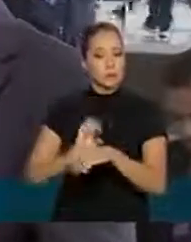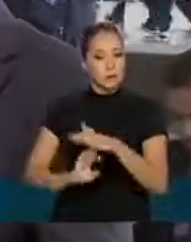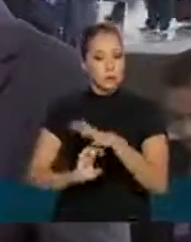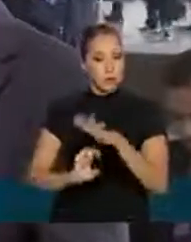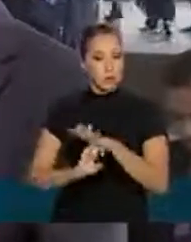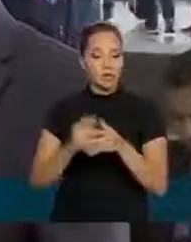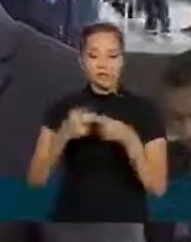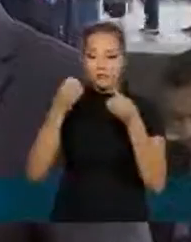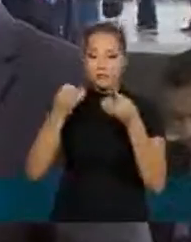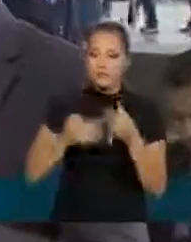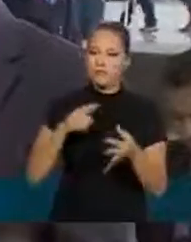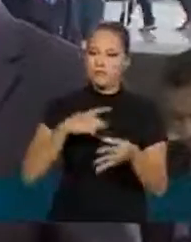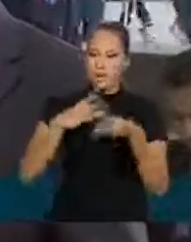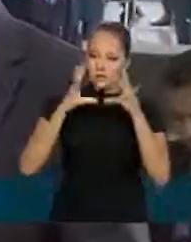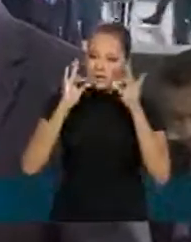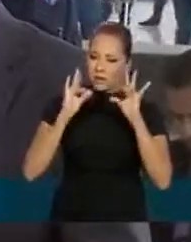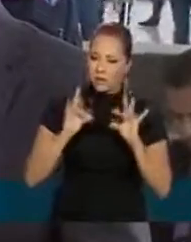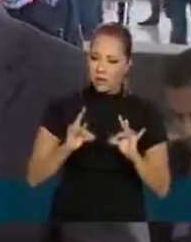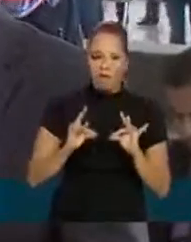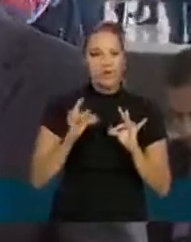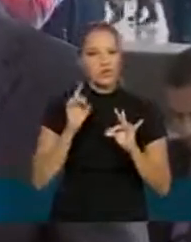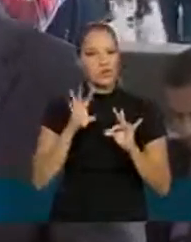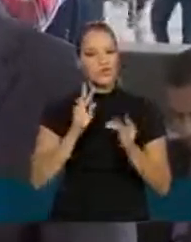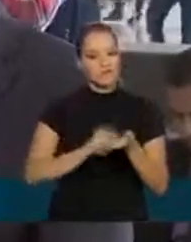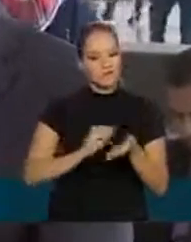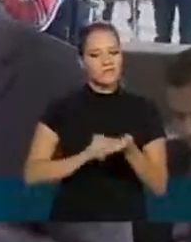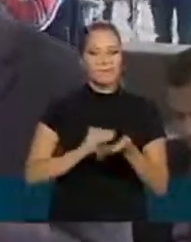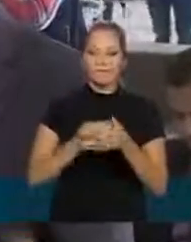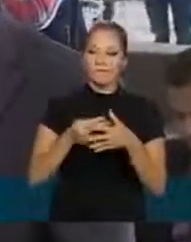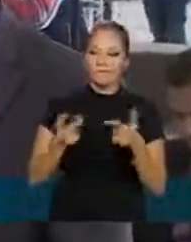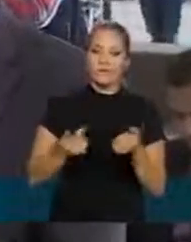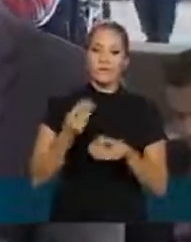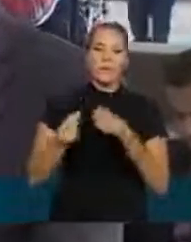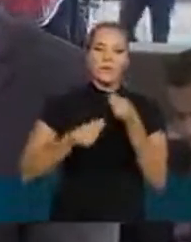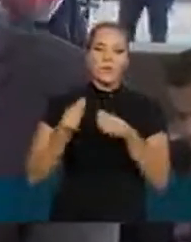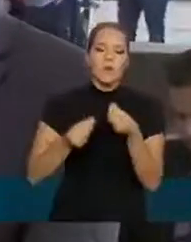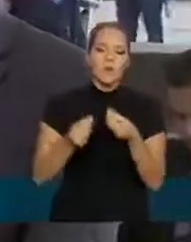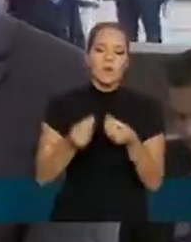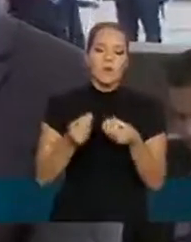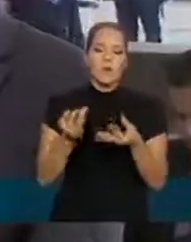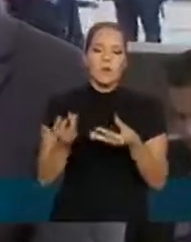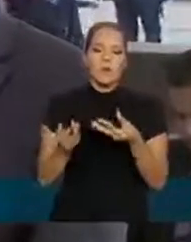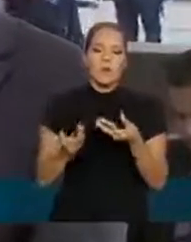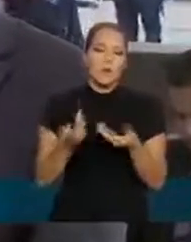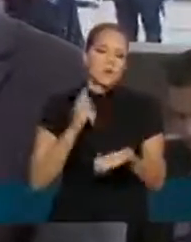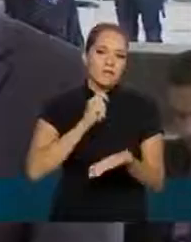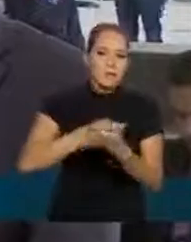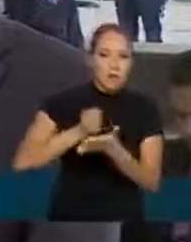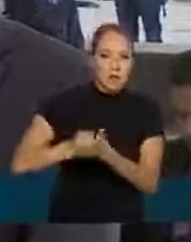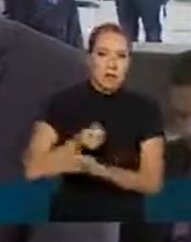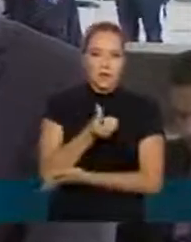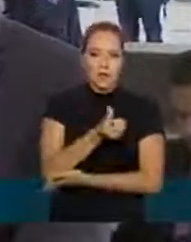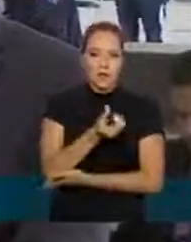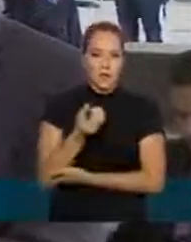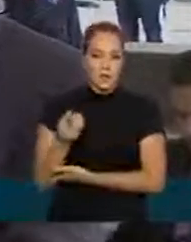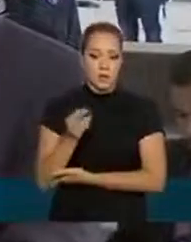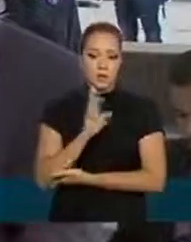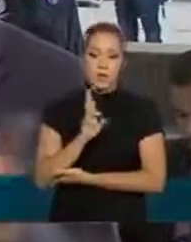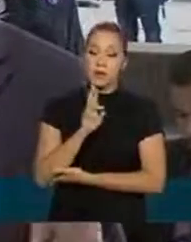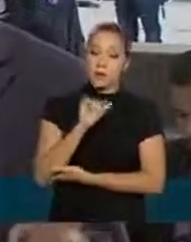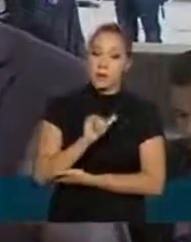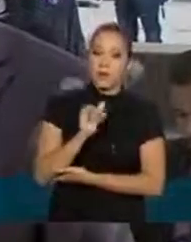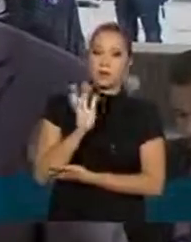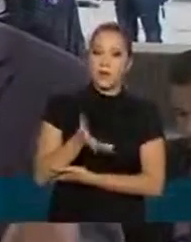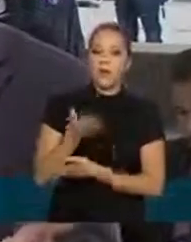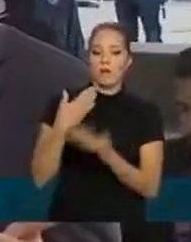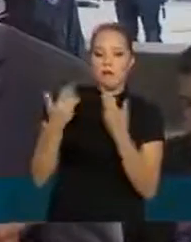antecipou alguns detalhes mas não deu maiores detalhes então como será isso e como vai ser esse pagamento dos 600 reais se está sendo